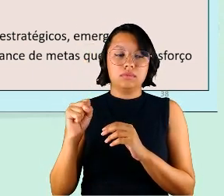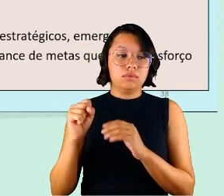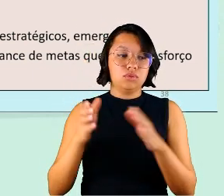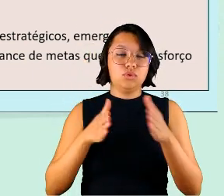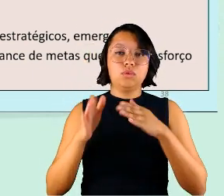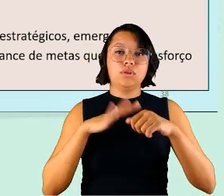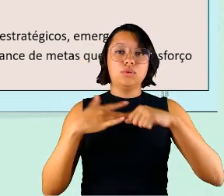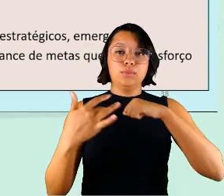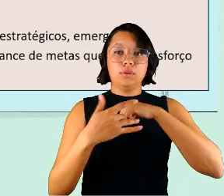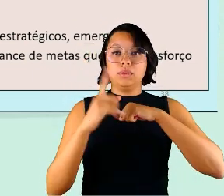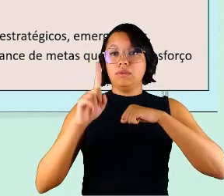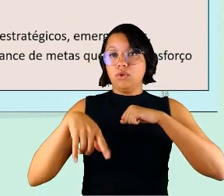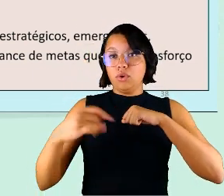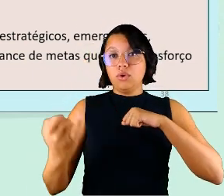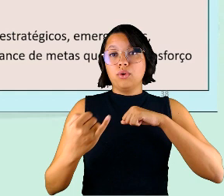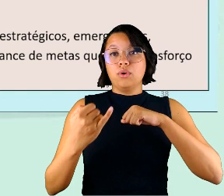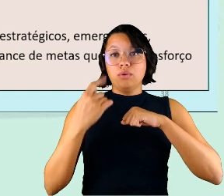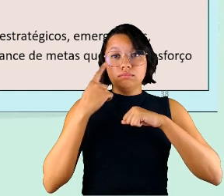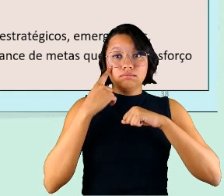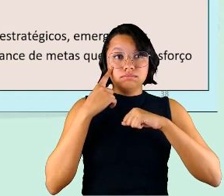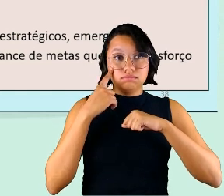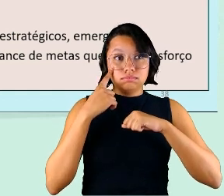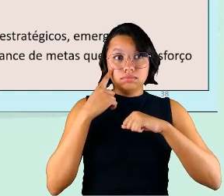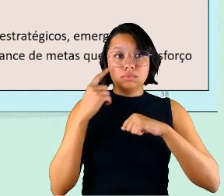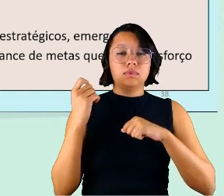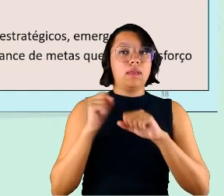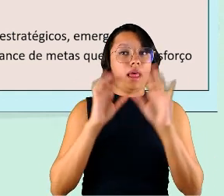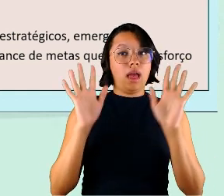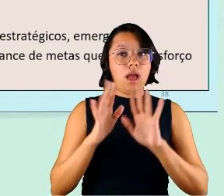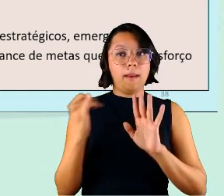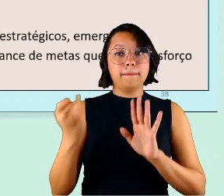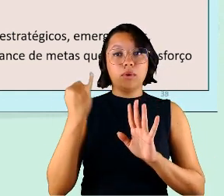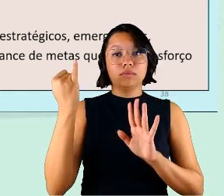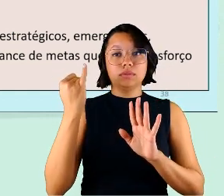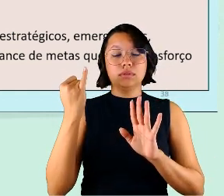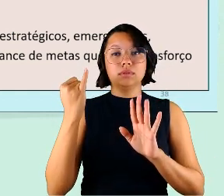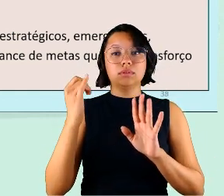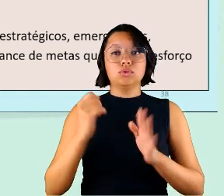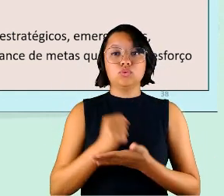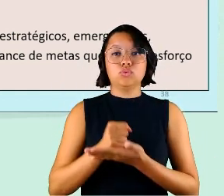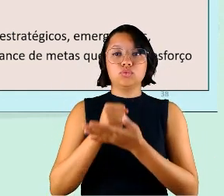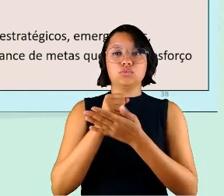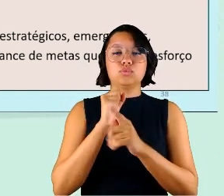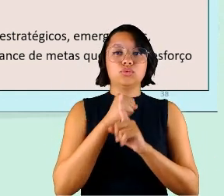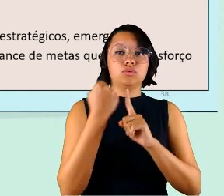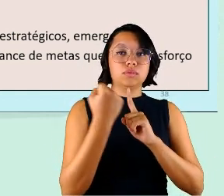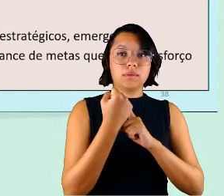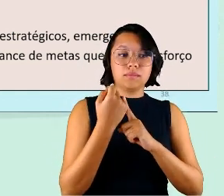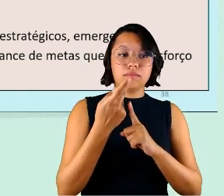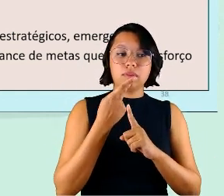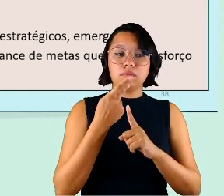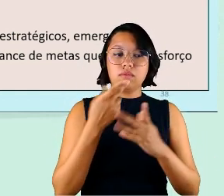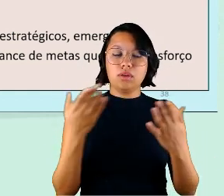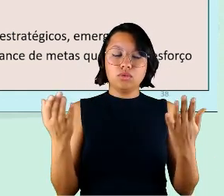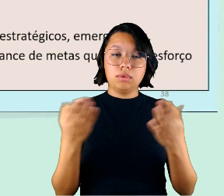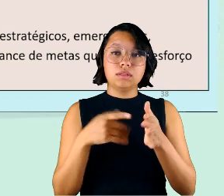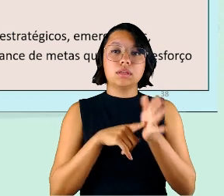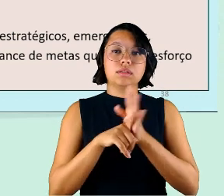bastante clara essa importância do suporte social tá eu queria até depois comentar essa questão né que